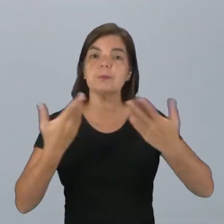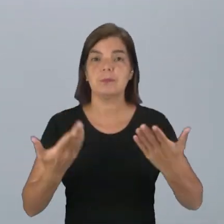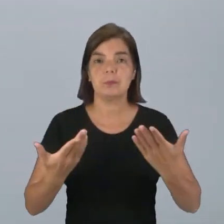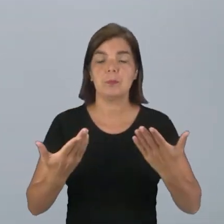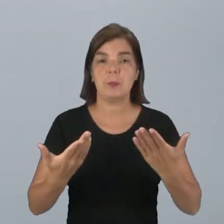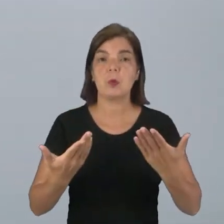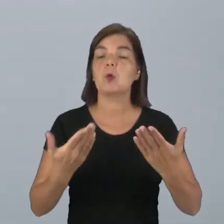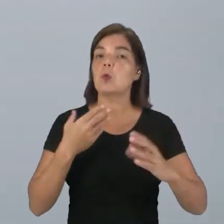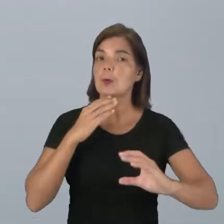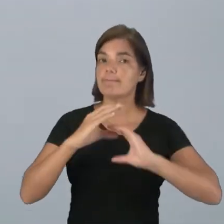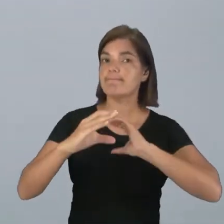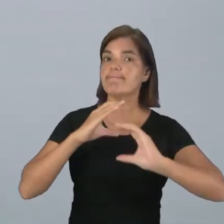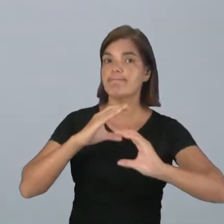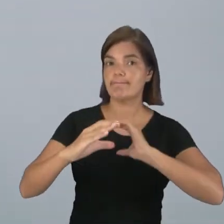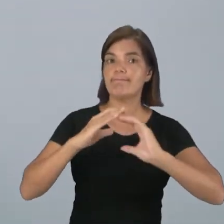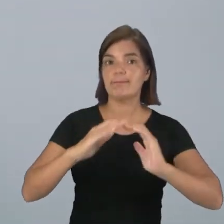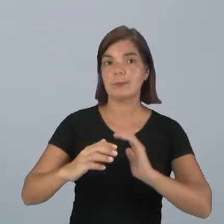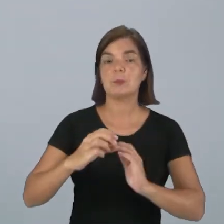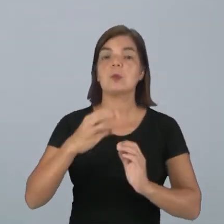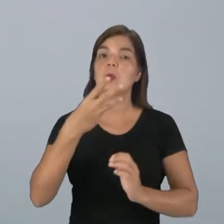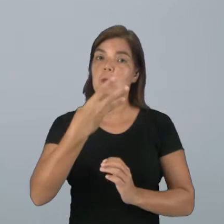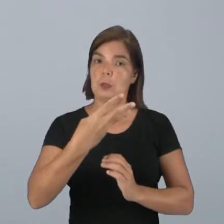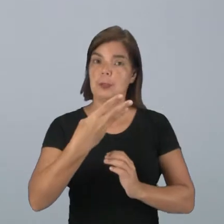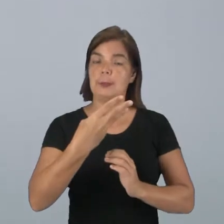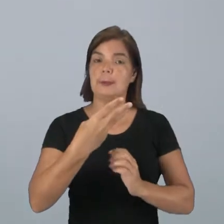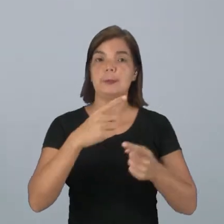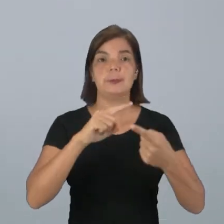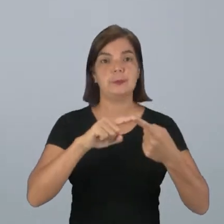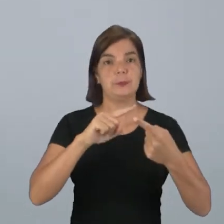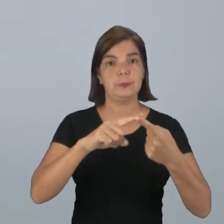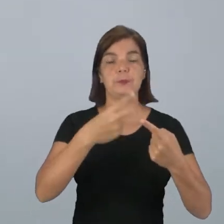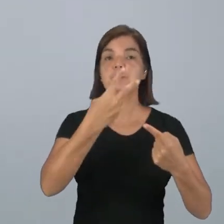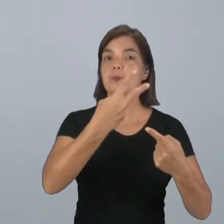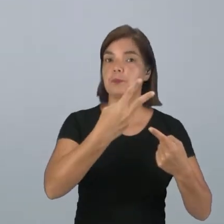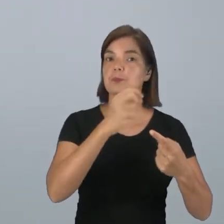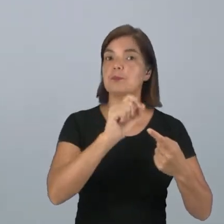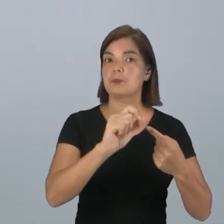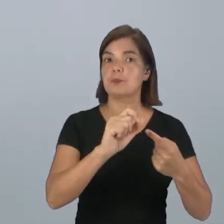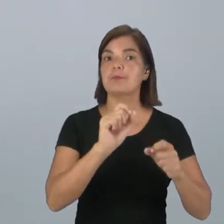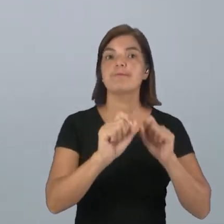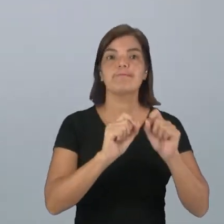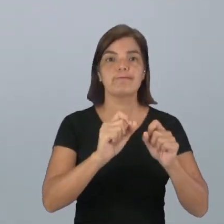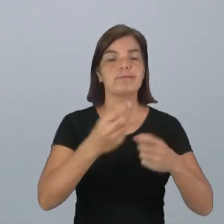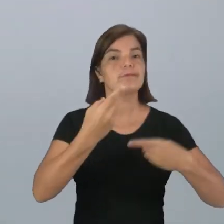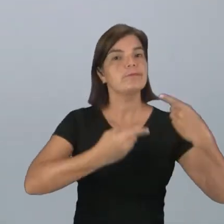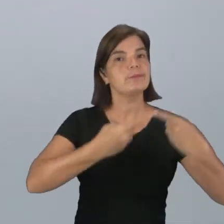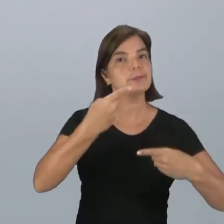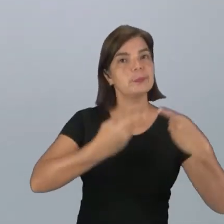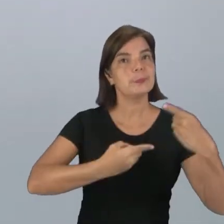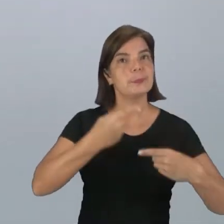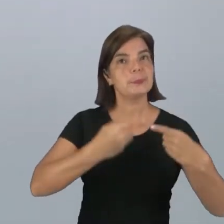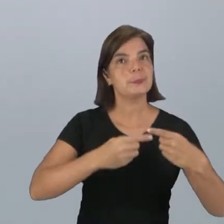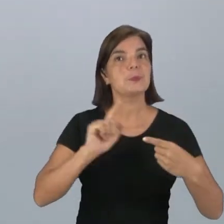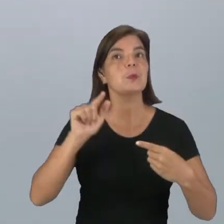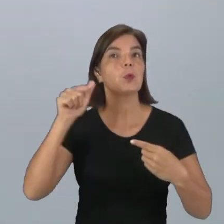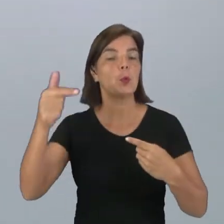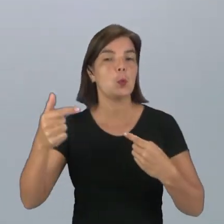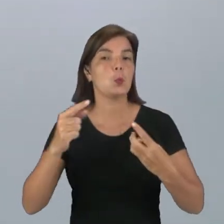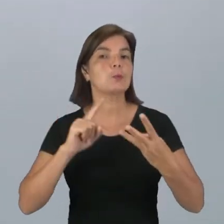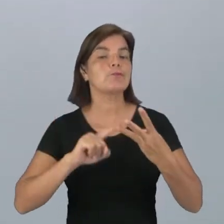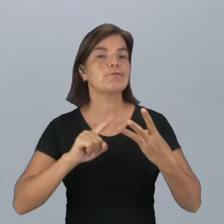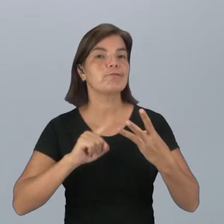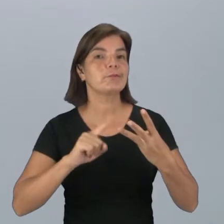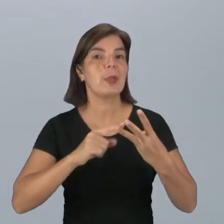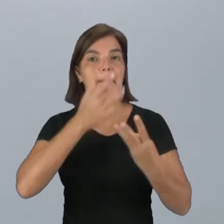um evento comunicativo com, no mínimo, três polos. Dois deles são ocupados pelos debatedores e o último